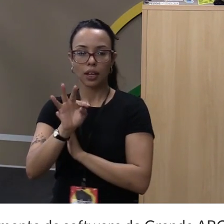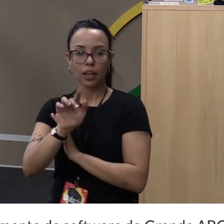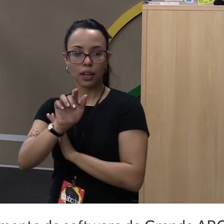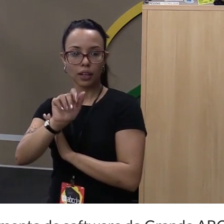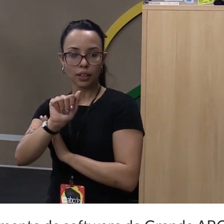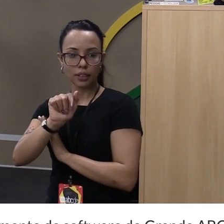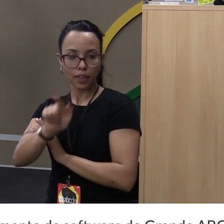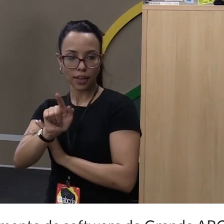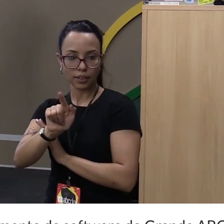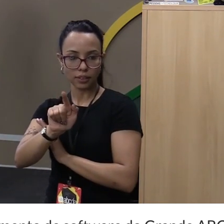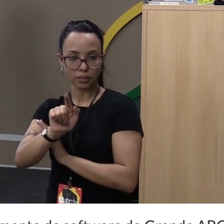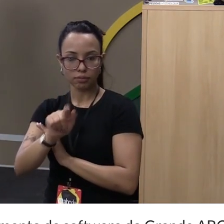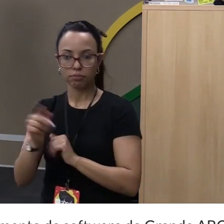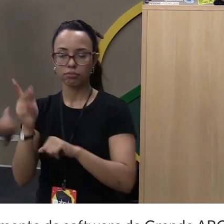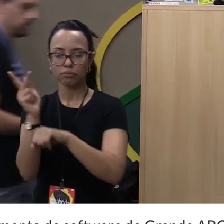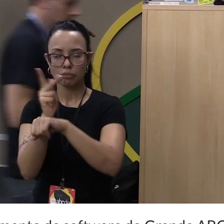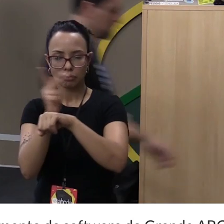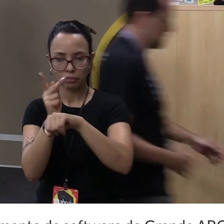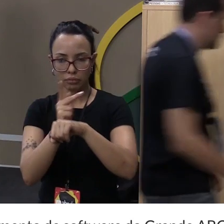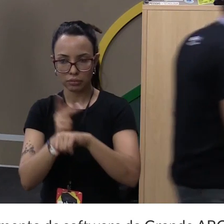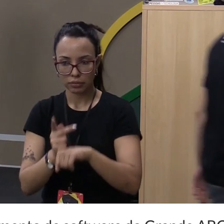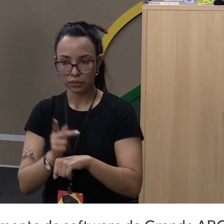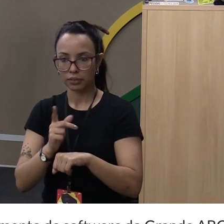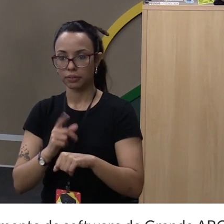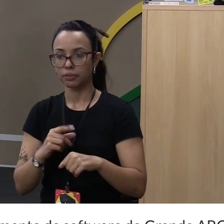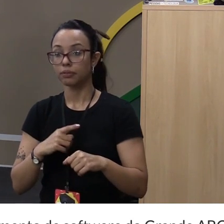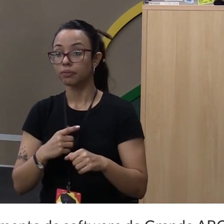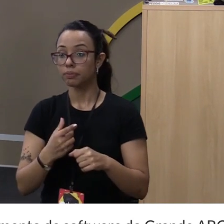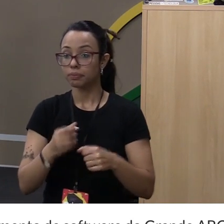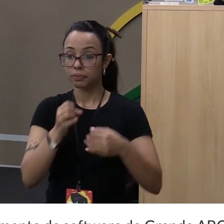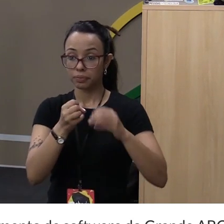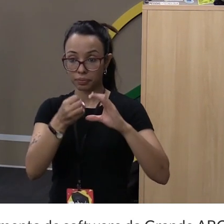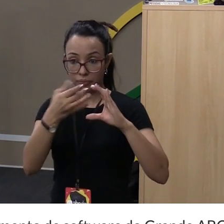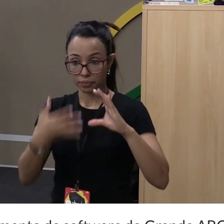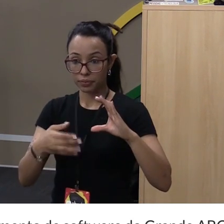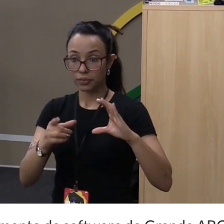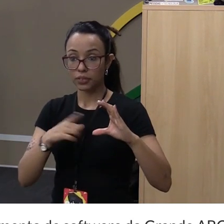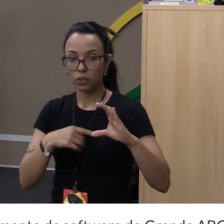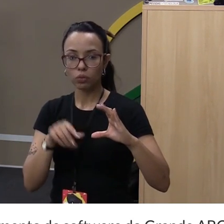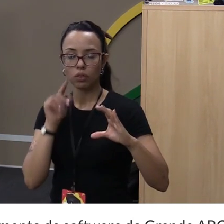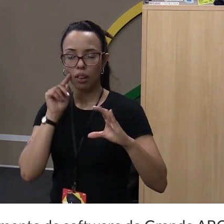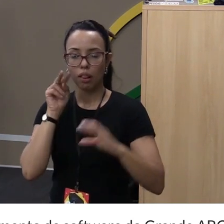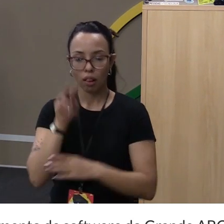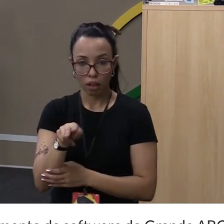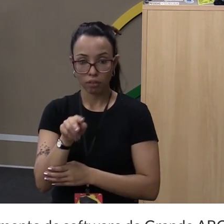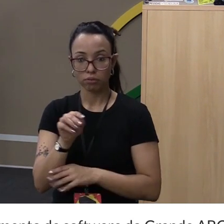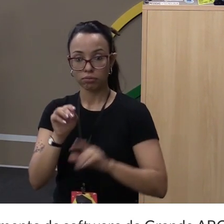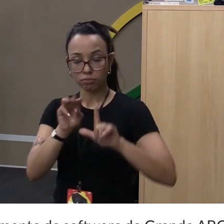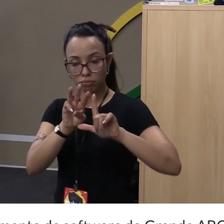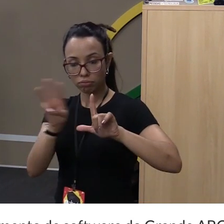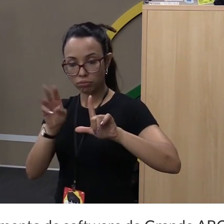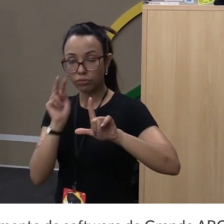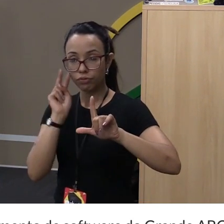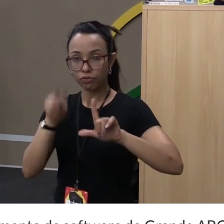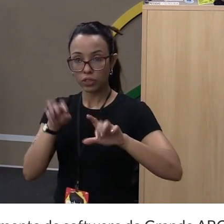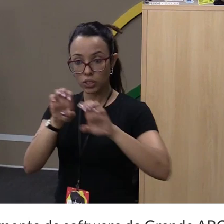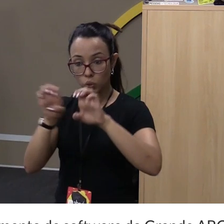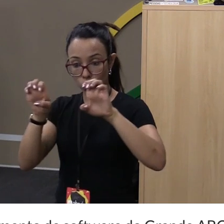tenham a classe speaker. Ok? Então, eu fui lá na página, olhei a estrutura dela,